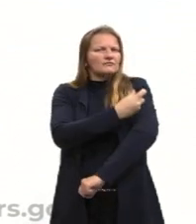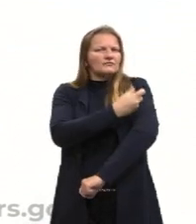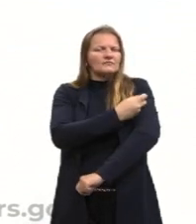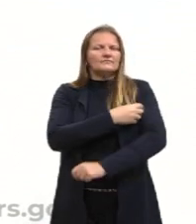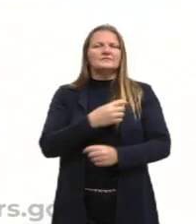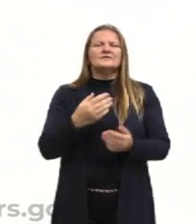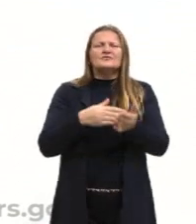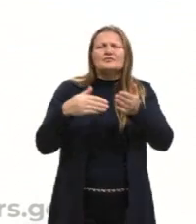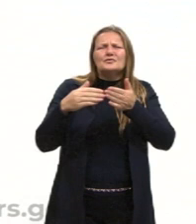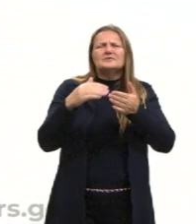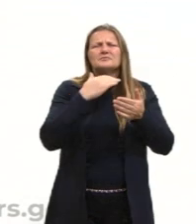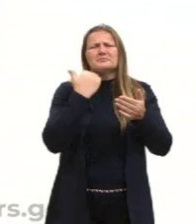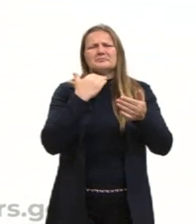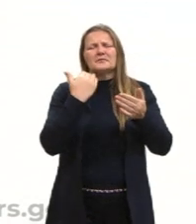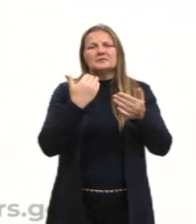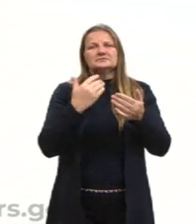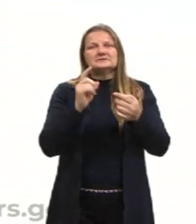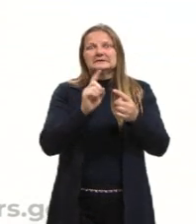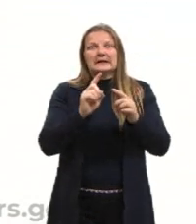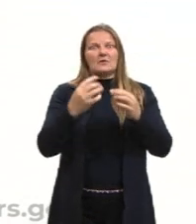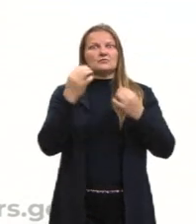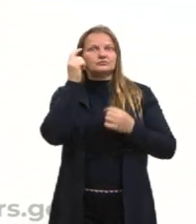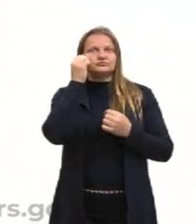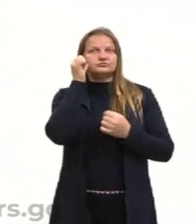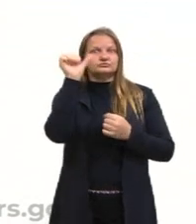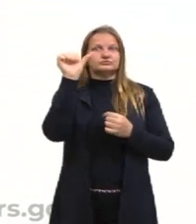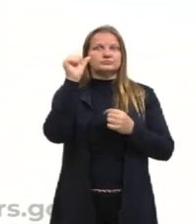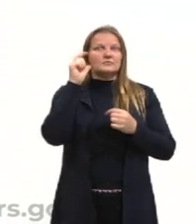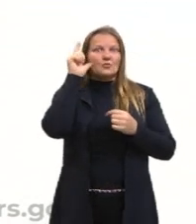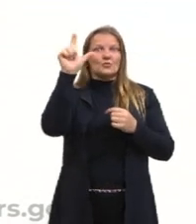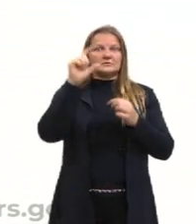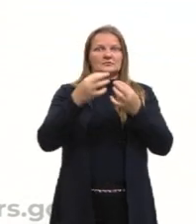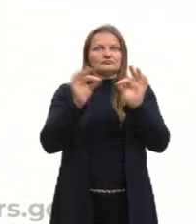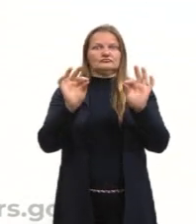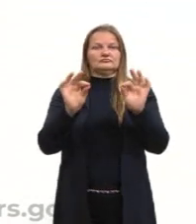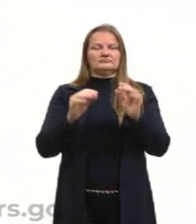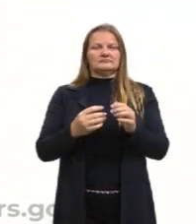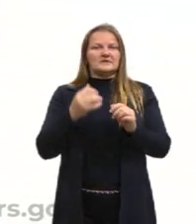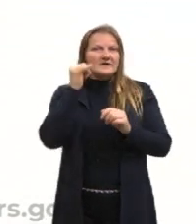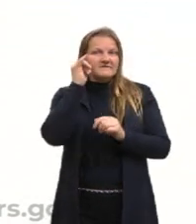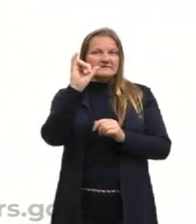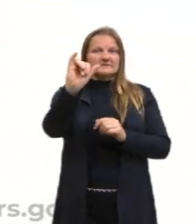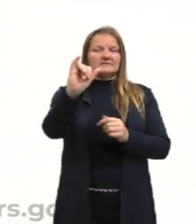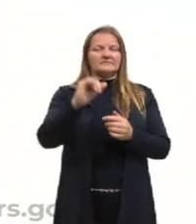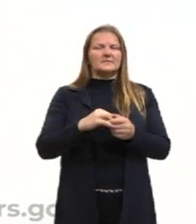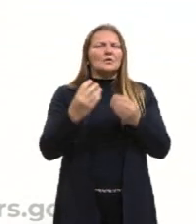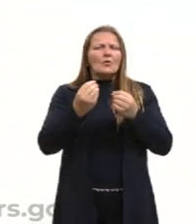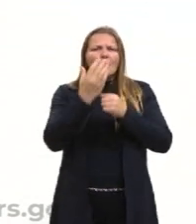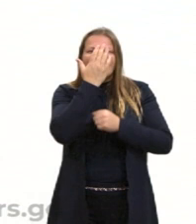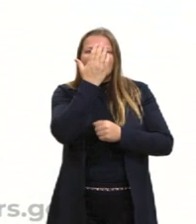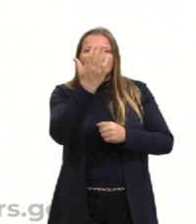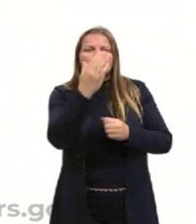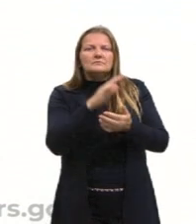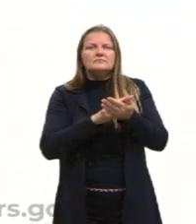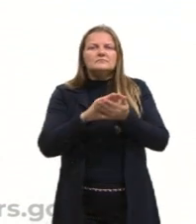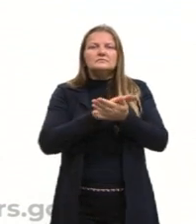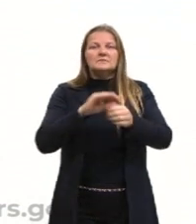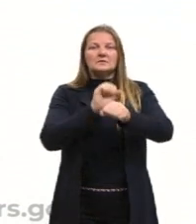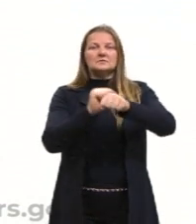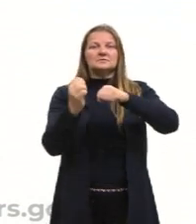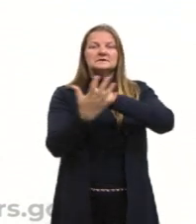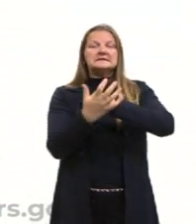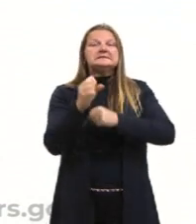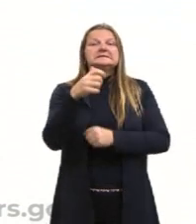mortes foram salvas, etc e tal. Já imaginou como seria enfrentar uma pandemia ou essa pandemia sem a